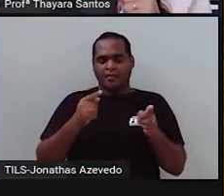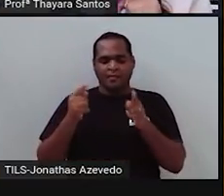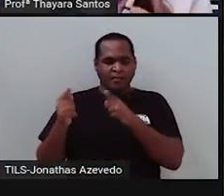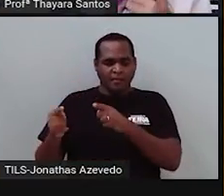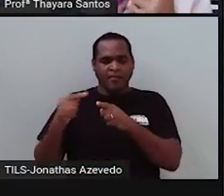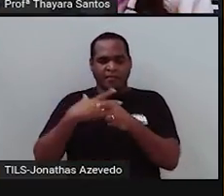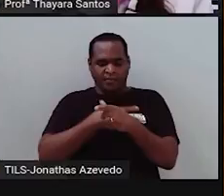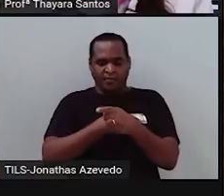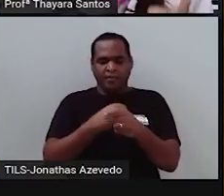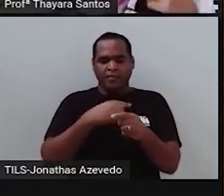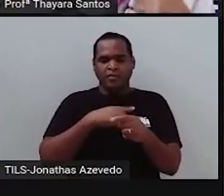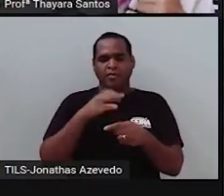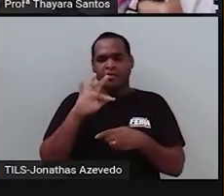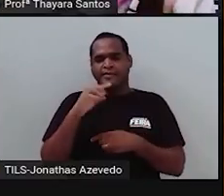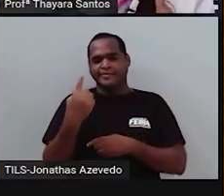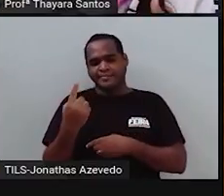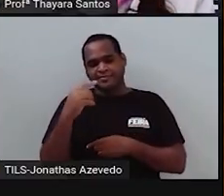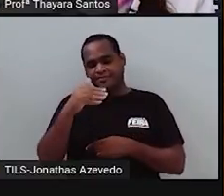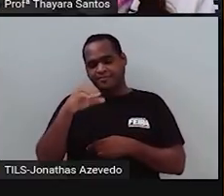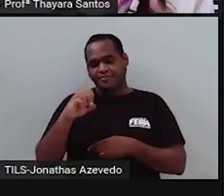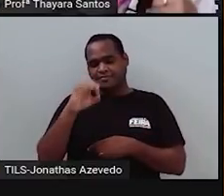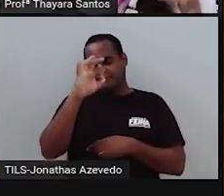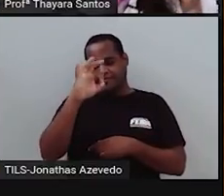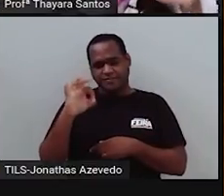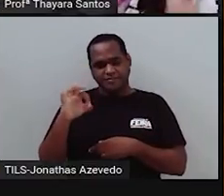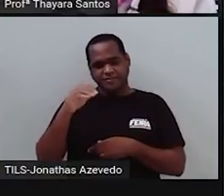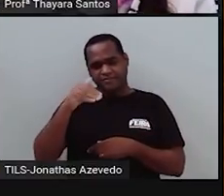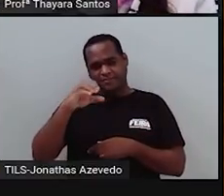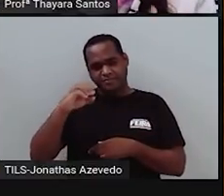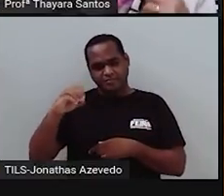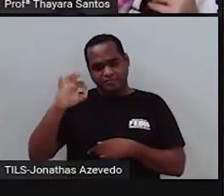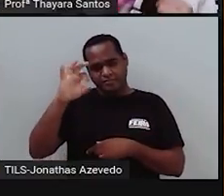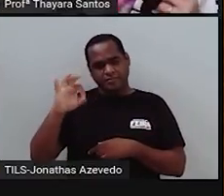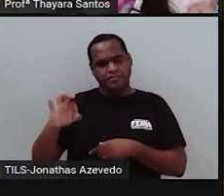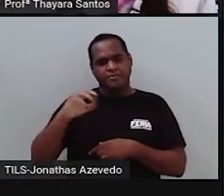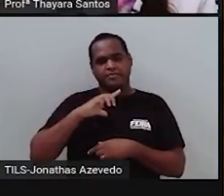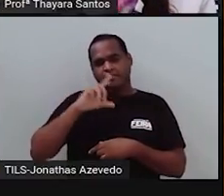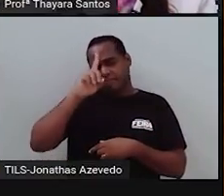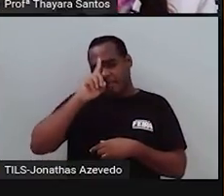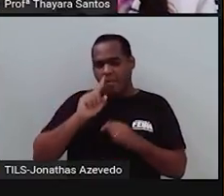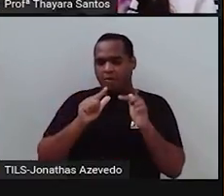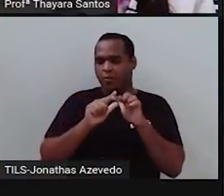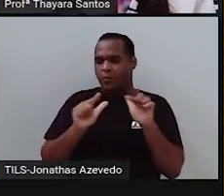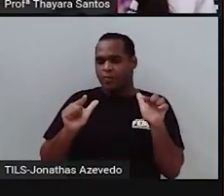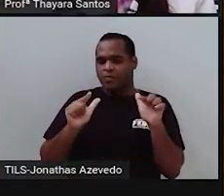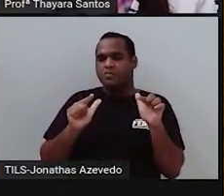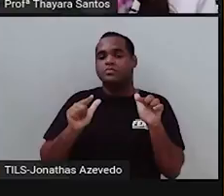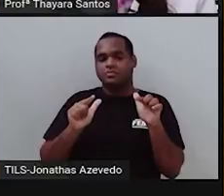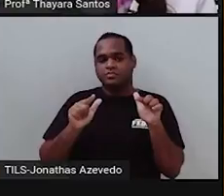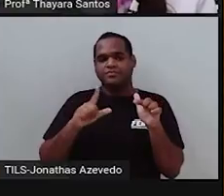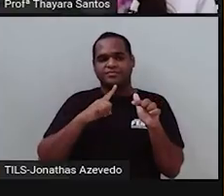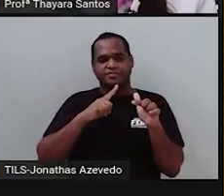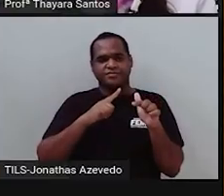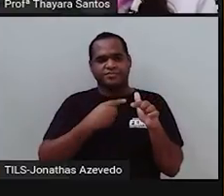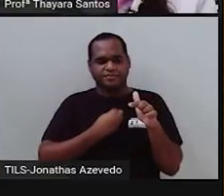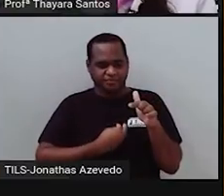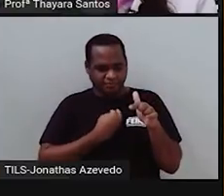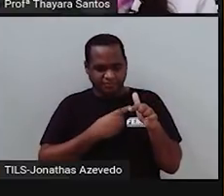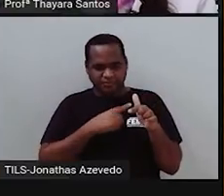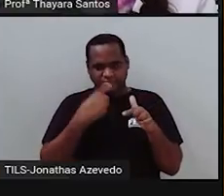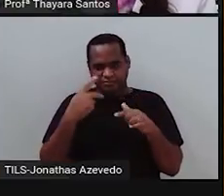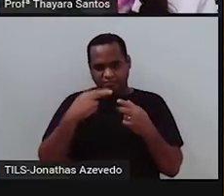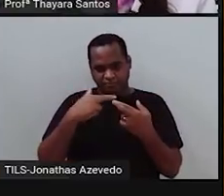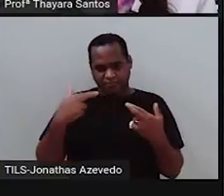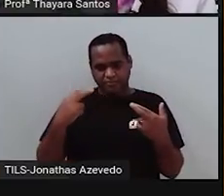Então, a geração F1 é 100% de plantas com ervilhas amarelas e lisas, e elas têm esse genótipo aqui,